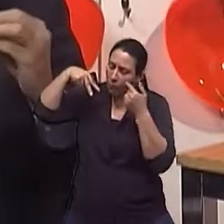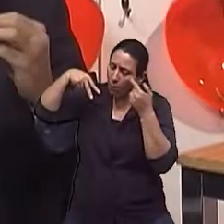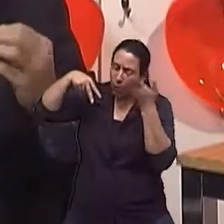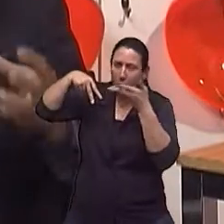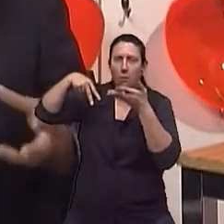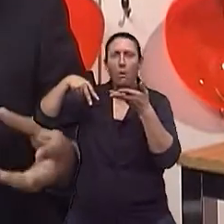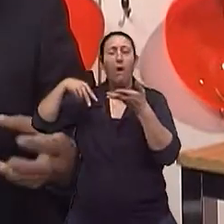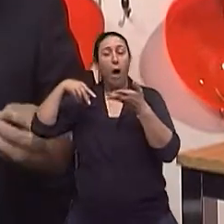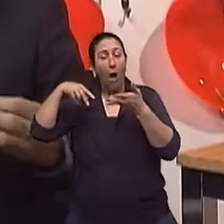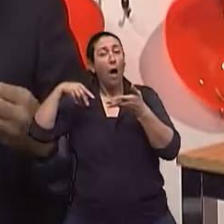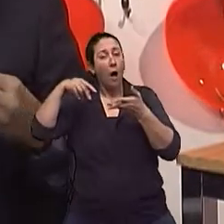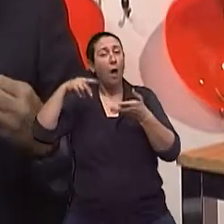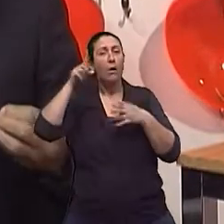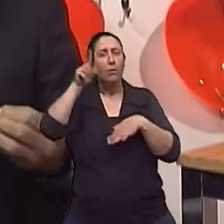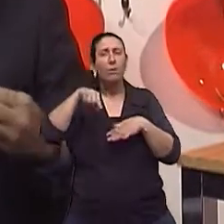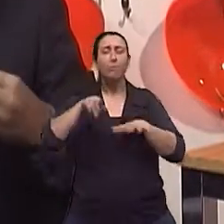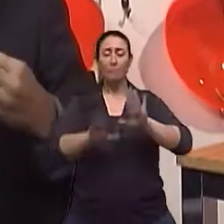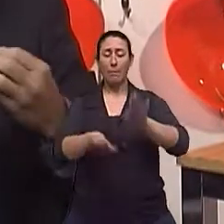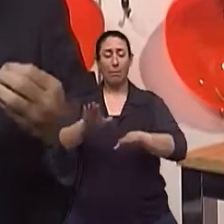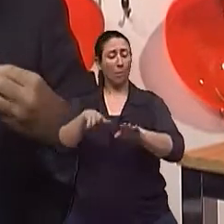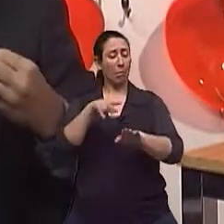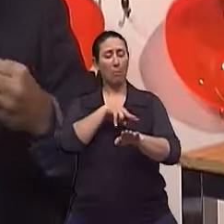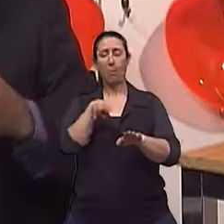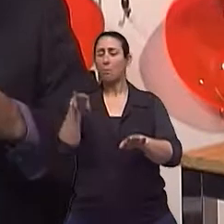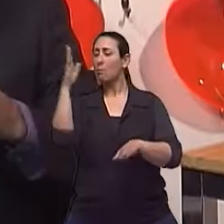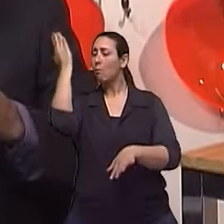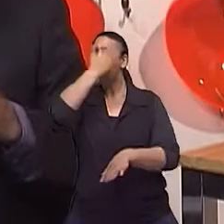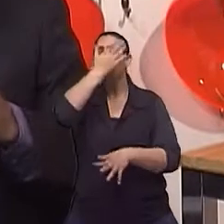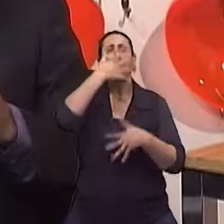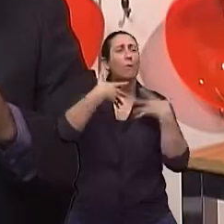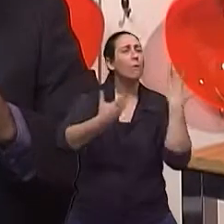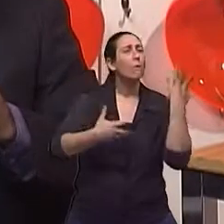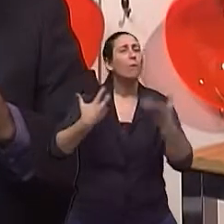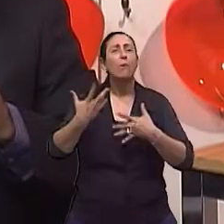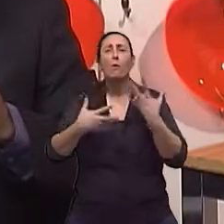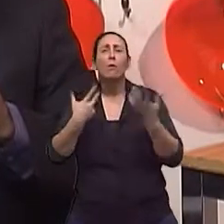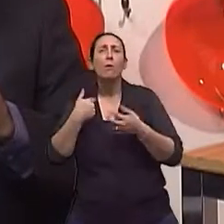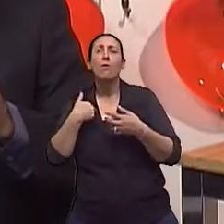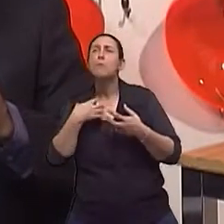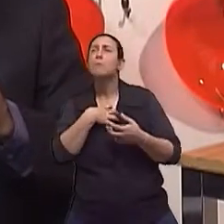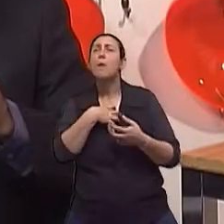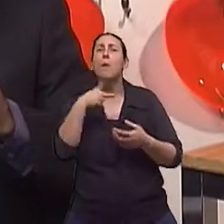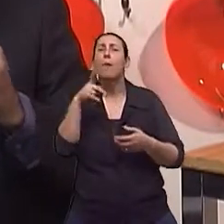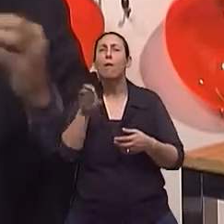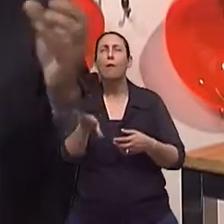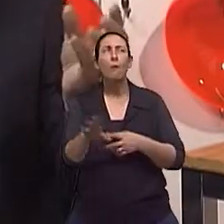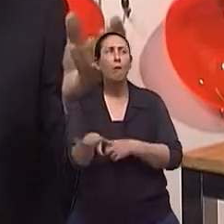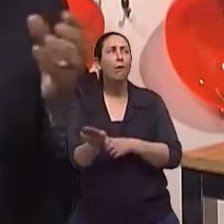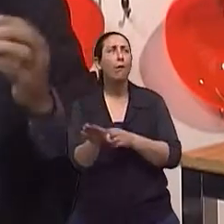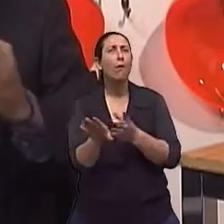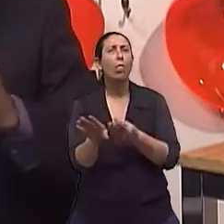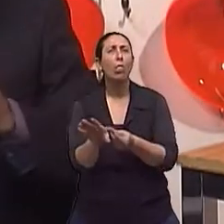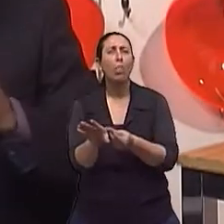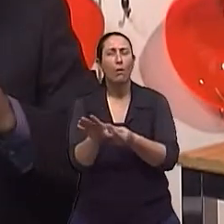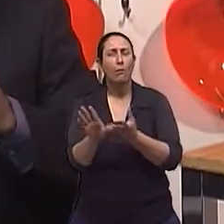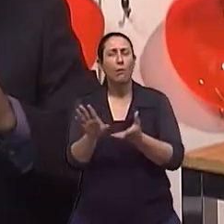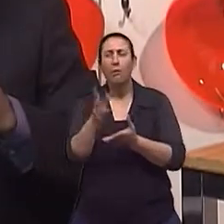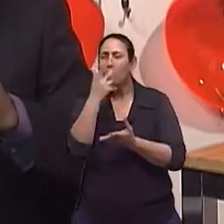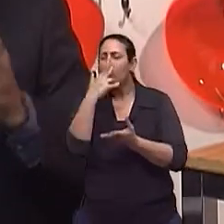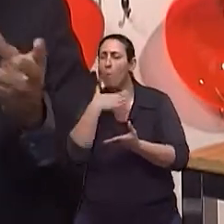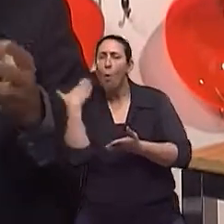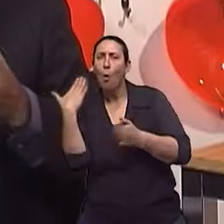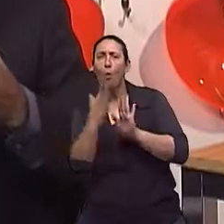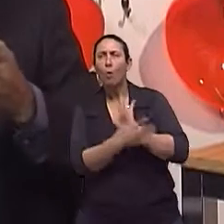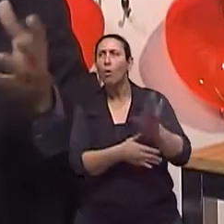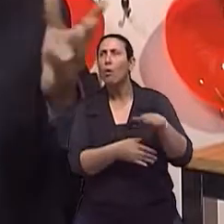chamamos da propriocepção, de onde é que está essa parte do corpo, também pode aumentar o risco de quedas, né? Mas, então, além